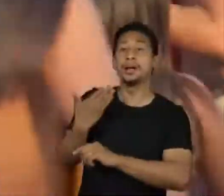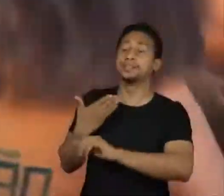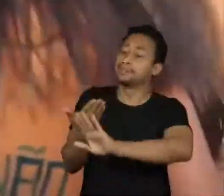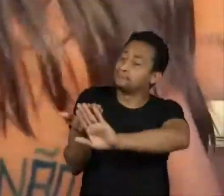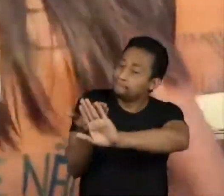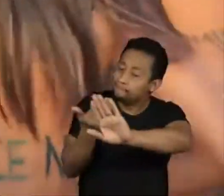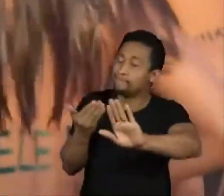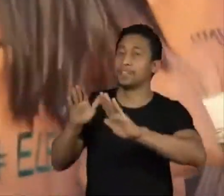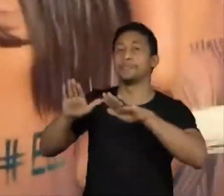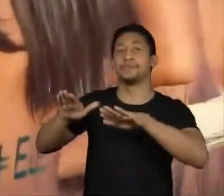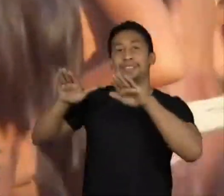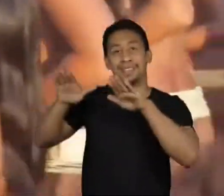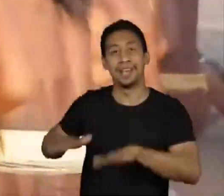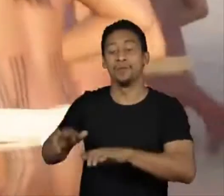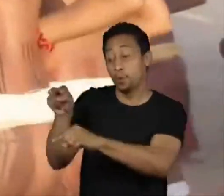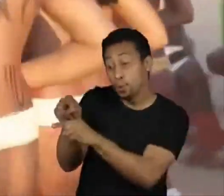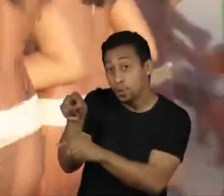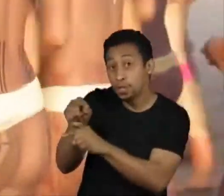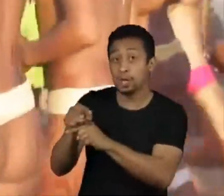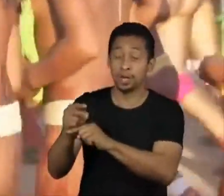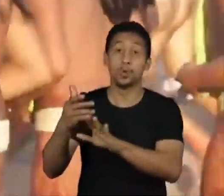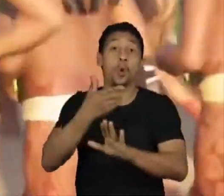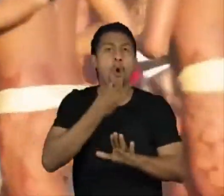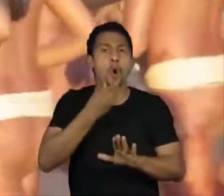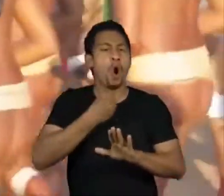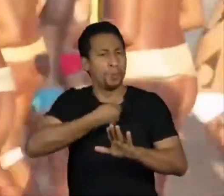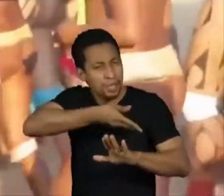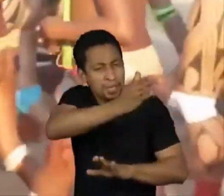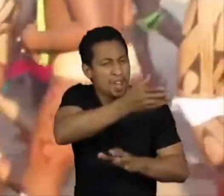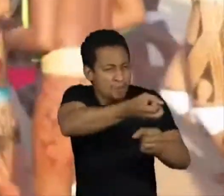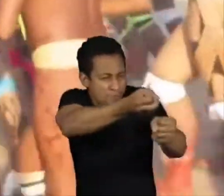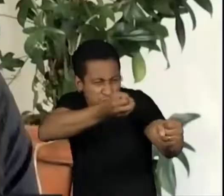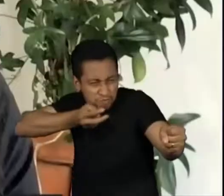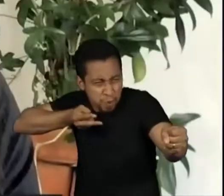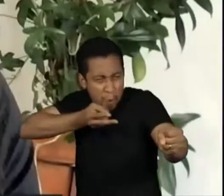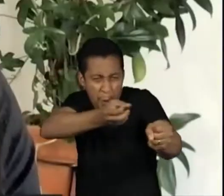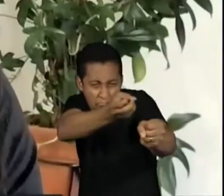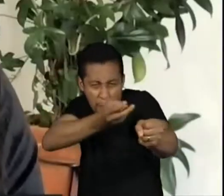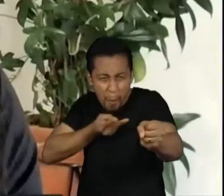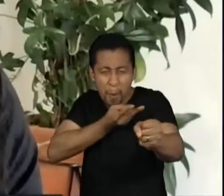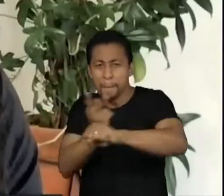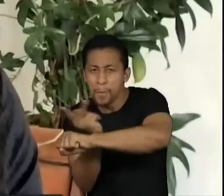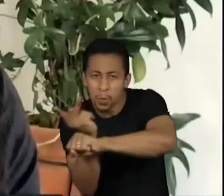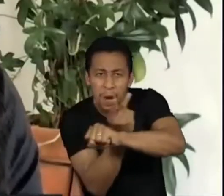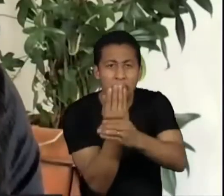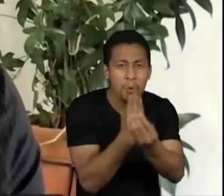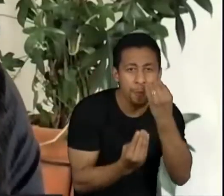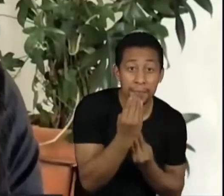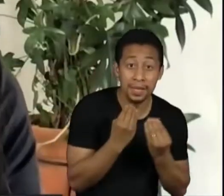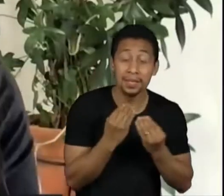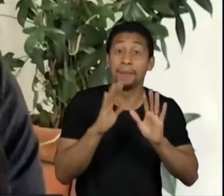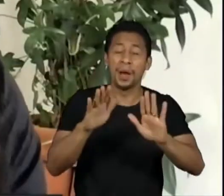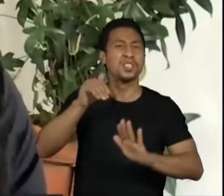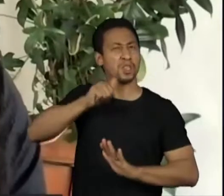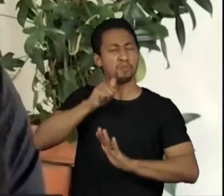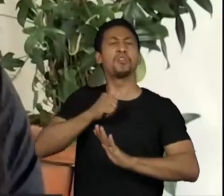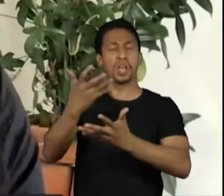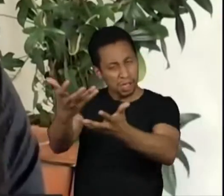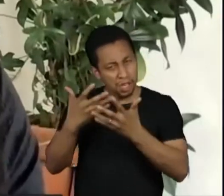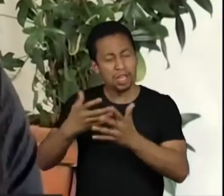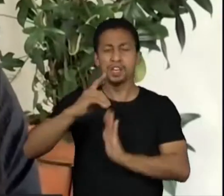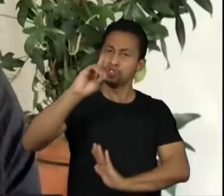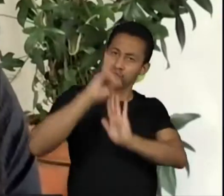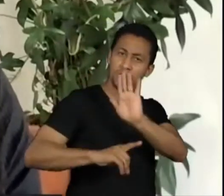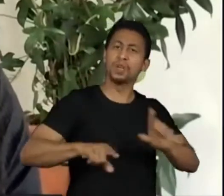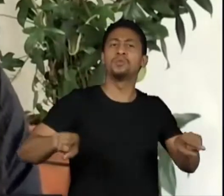saíam para caçar, para depois, para poder reivindicar seus direitos. Mas elas, como grandes guardiãs